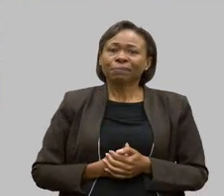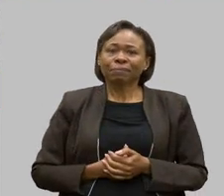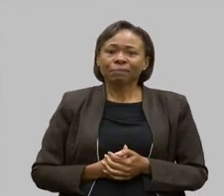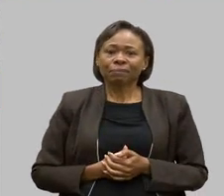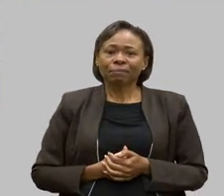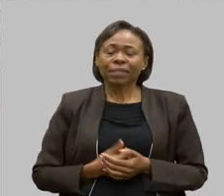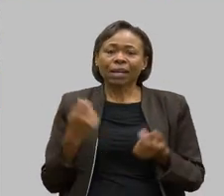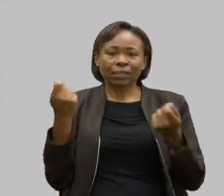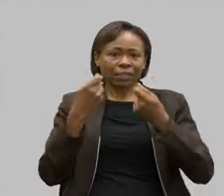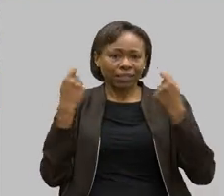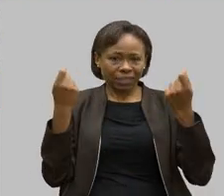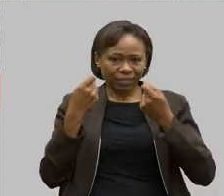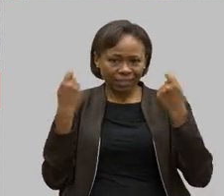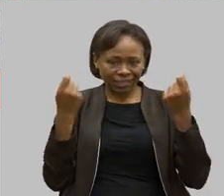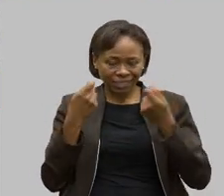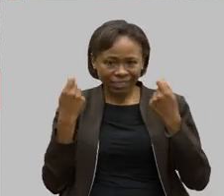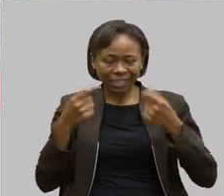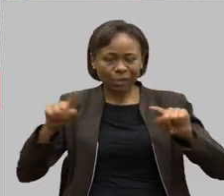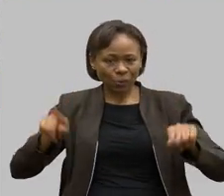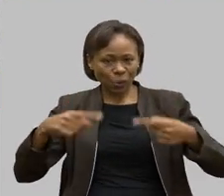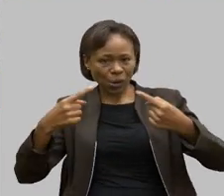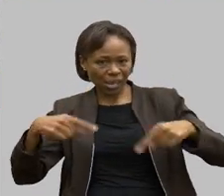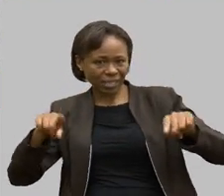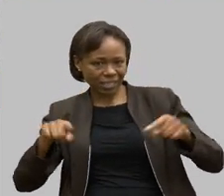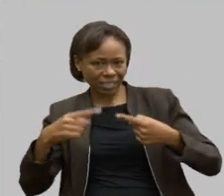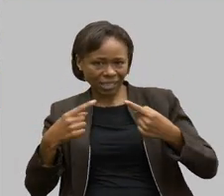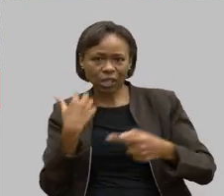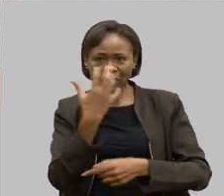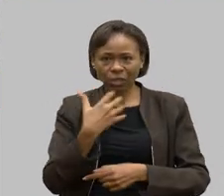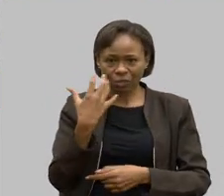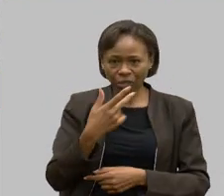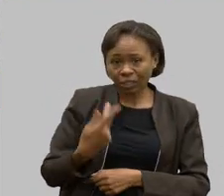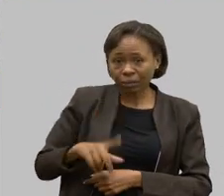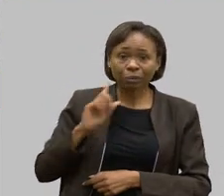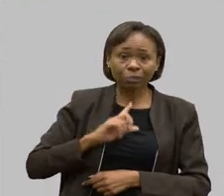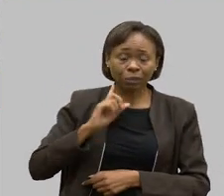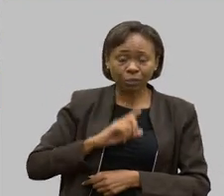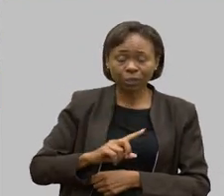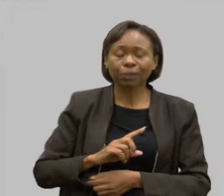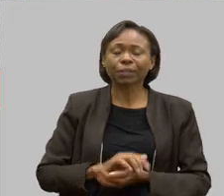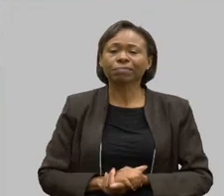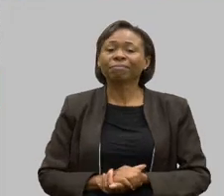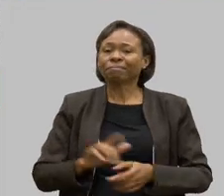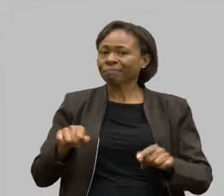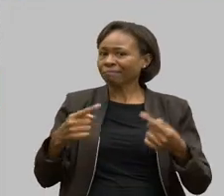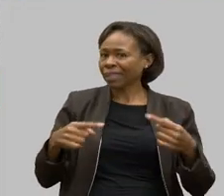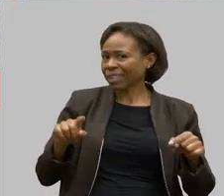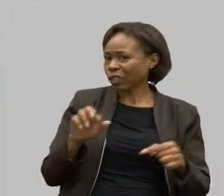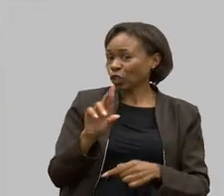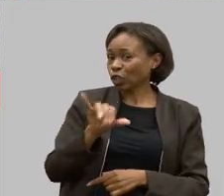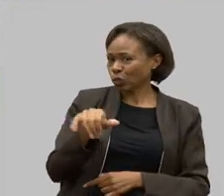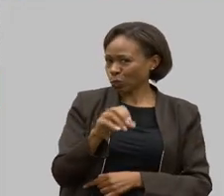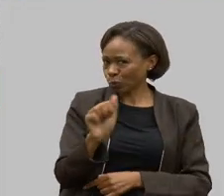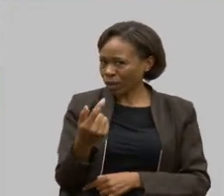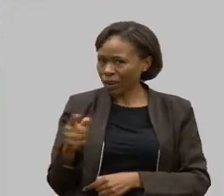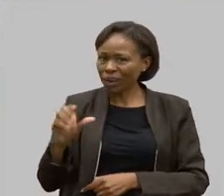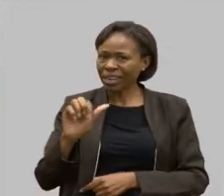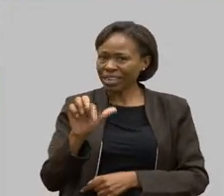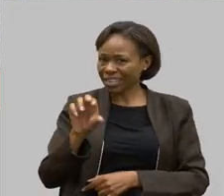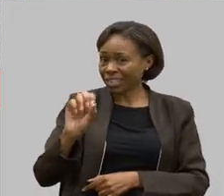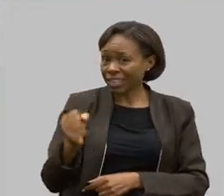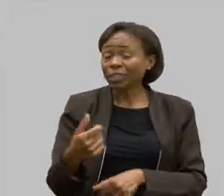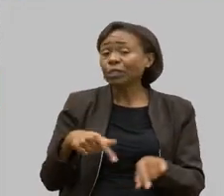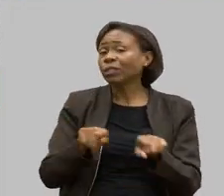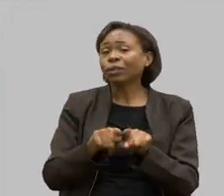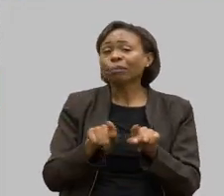Orquestra Sinfônica de Minas Gerais e regência do maestro João Carlos Martins. E, excepcionalmente, para o nosso concerto, a gente também conseguiu a